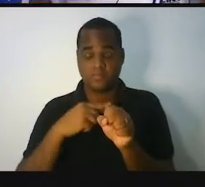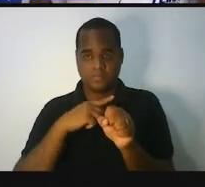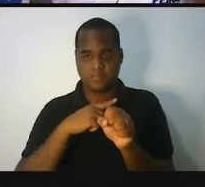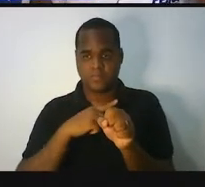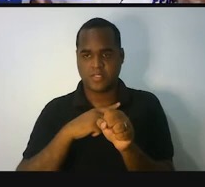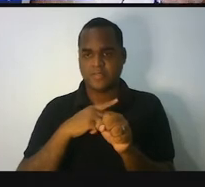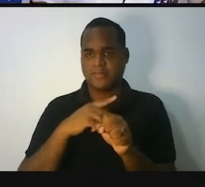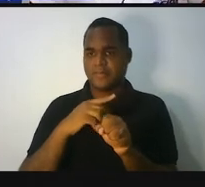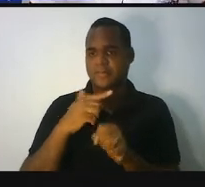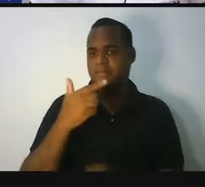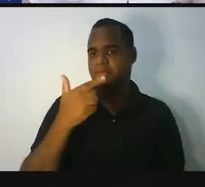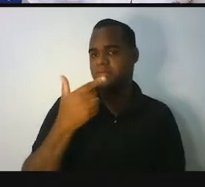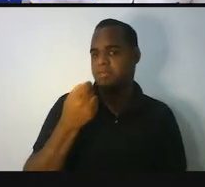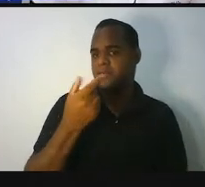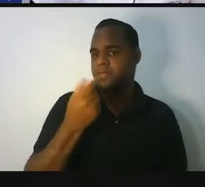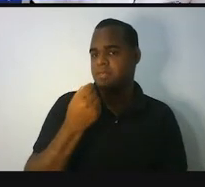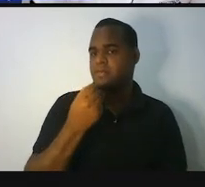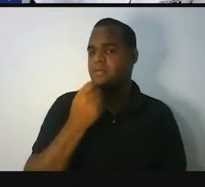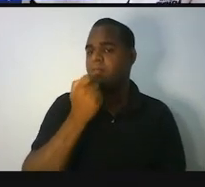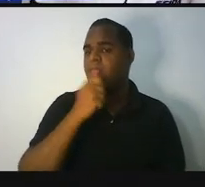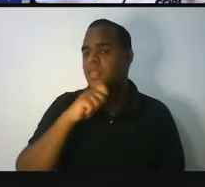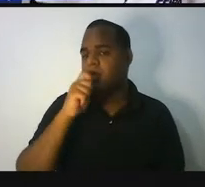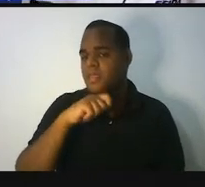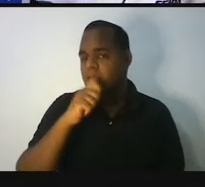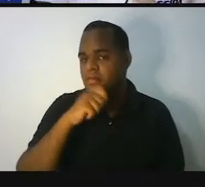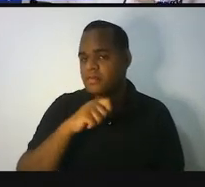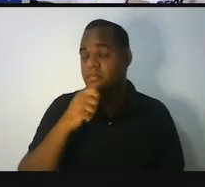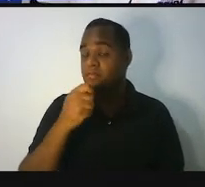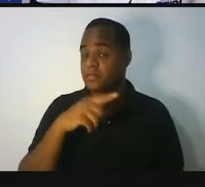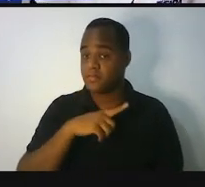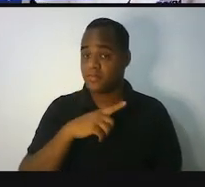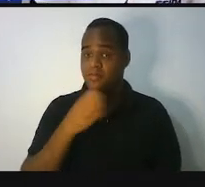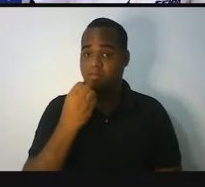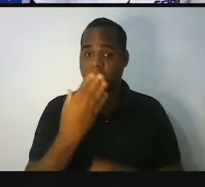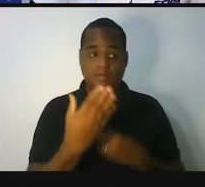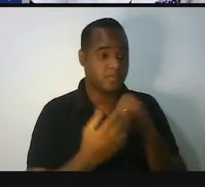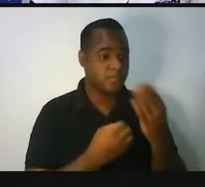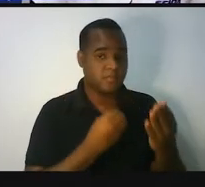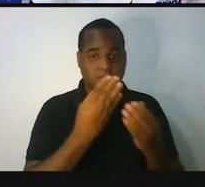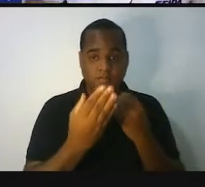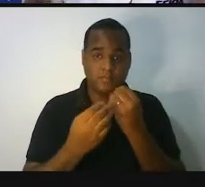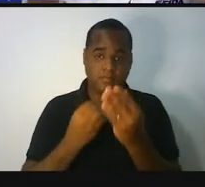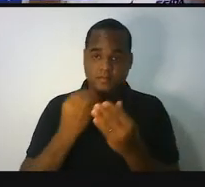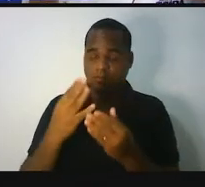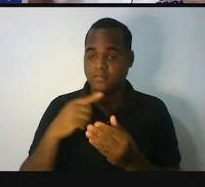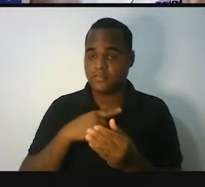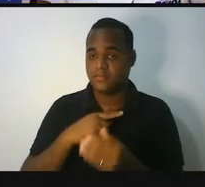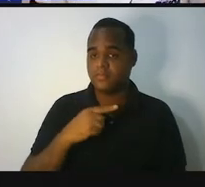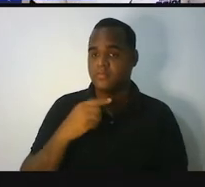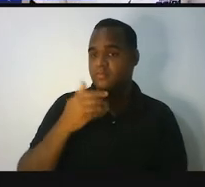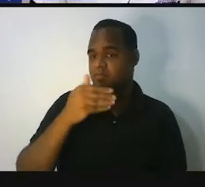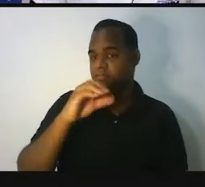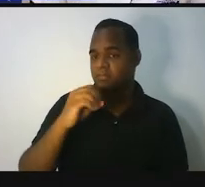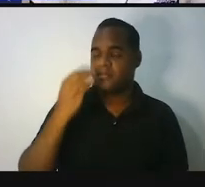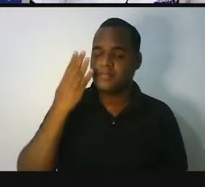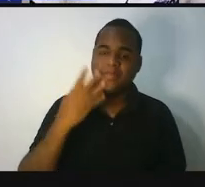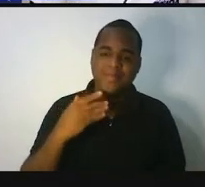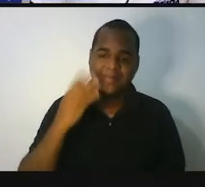20 pirulitos e vou distribuir esses 20 pirulitos para 10 crianças.